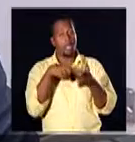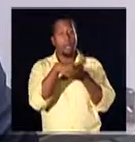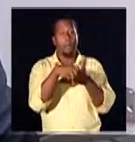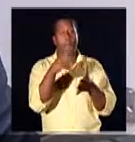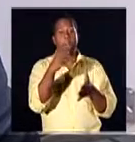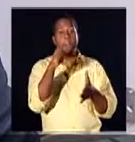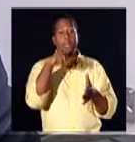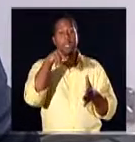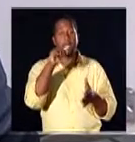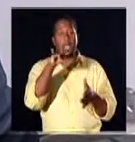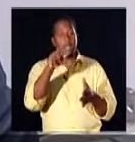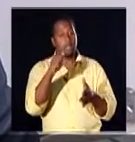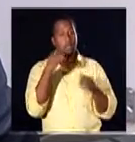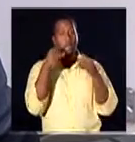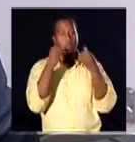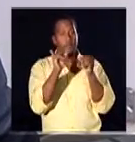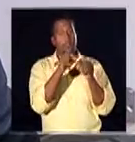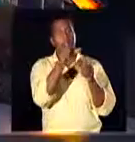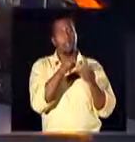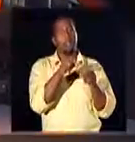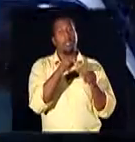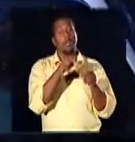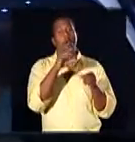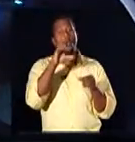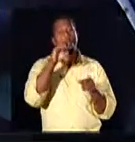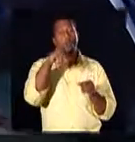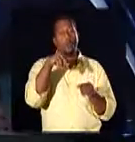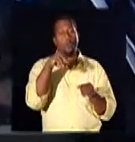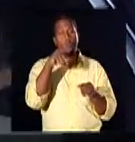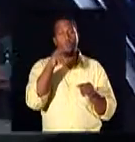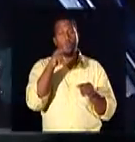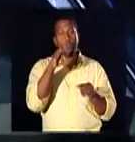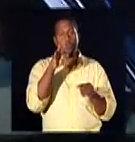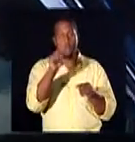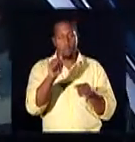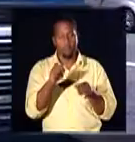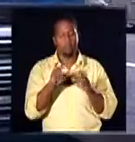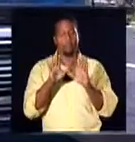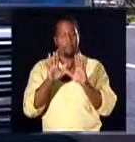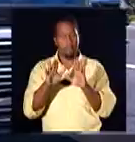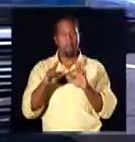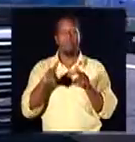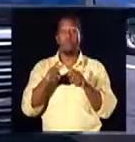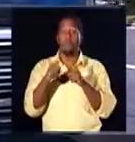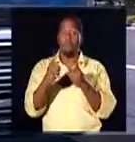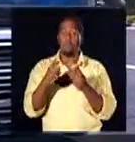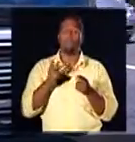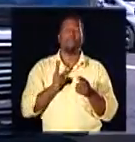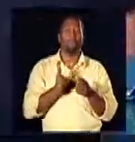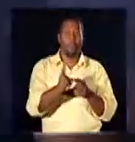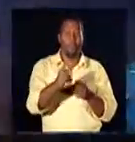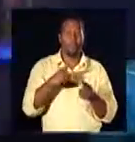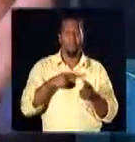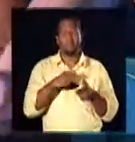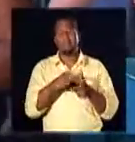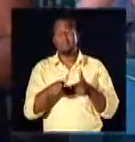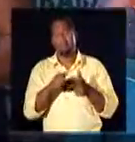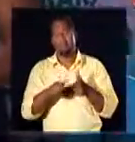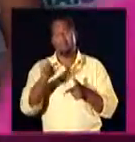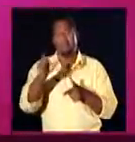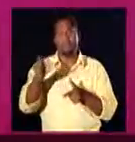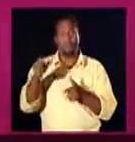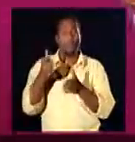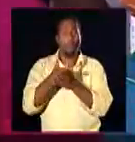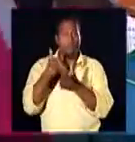desmotivar a reiteração daquela conduta. Apesar de toda esta atuação, os abusos contra os consumidores ainda